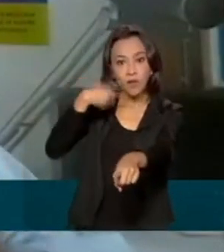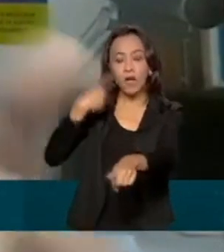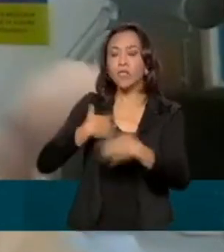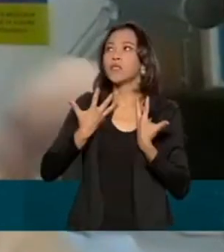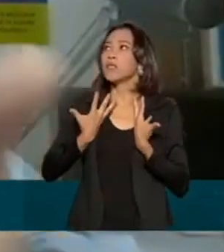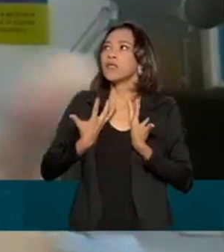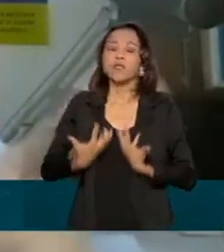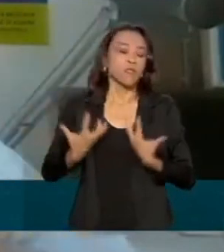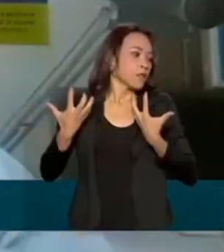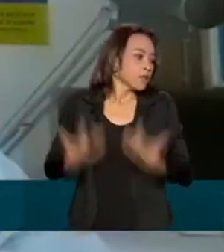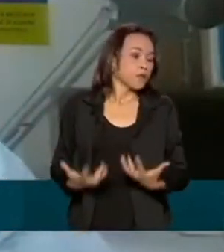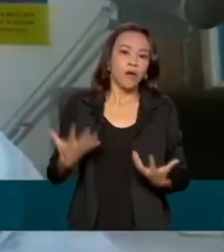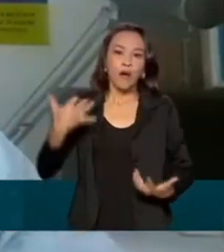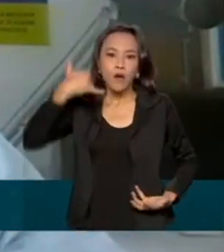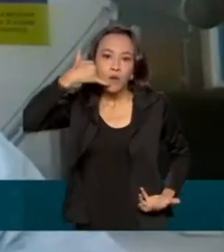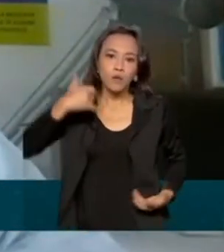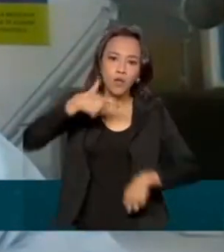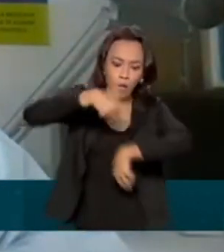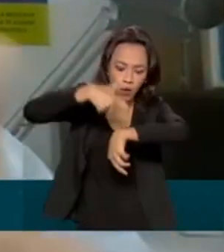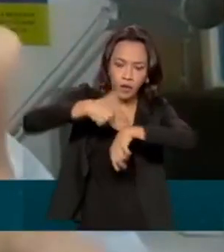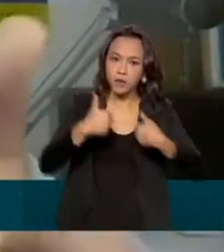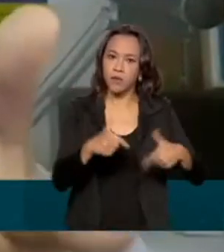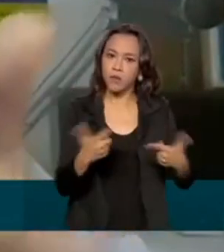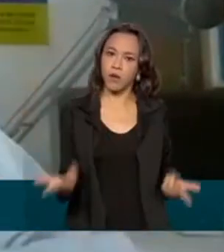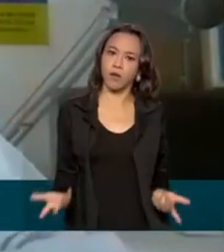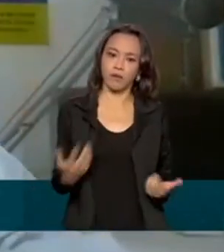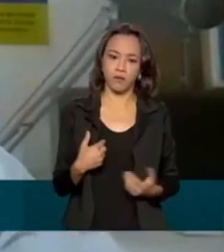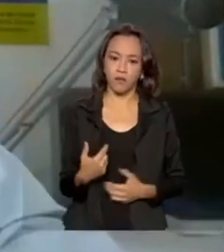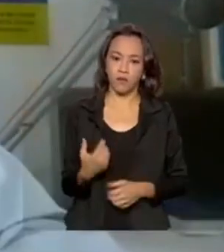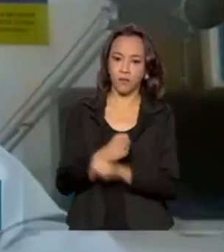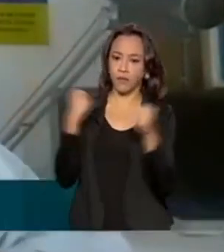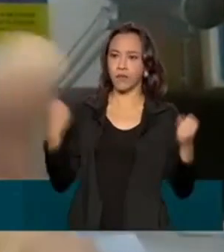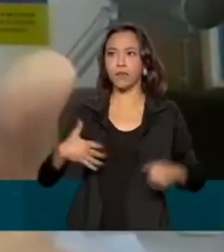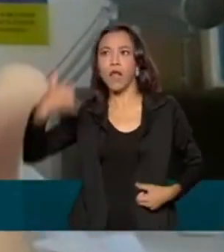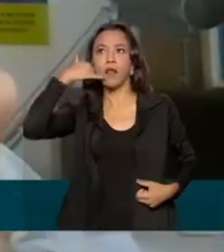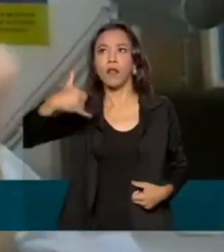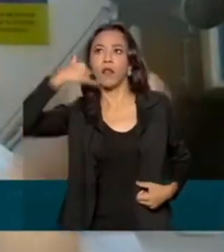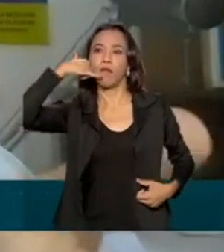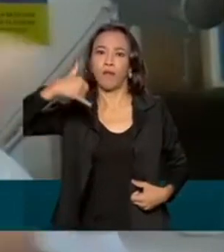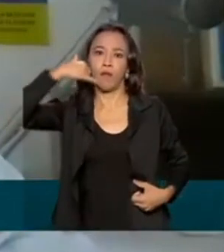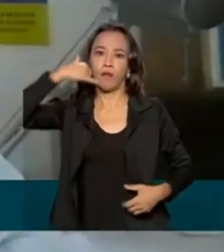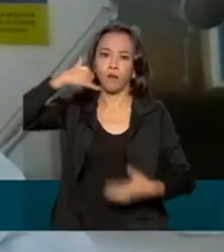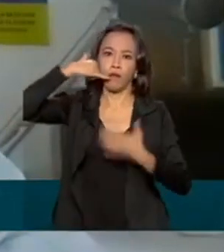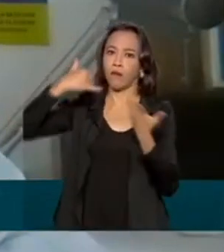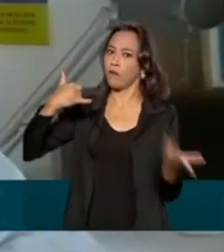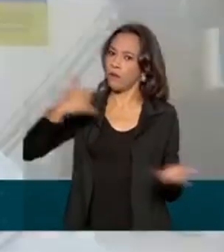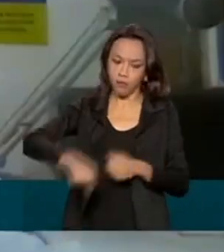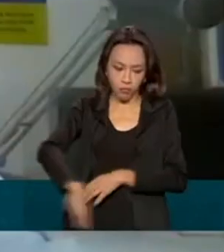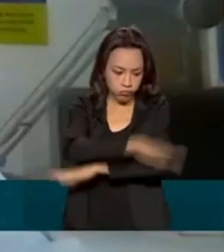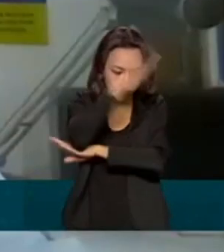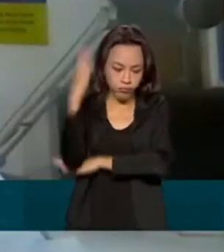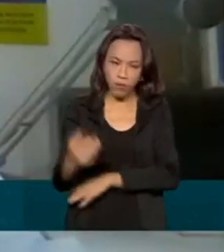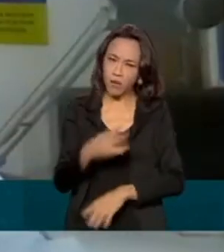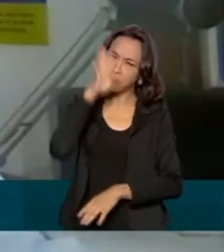cansou de ser interrompido no horário de trabalho. Não é possível a gente ficar recebendo tantas ligações indesejadas durante o dia.